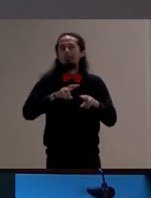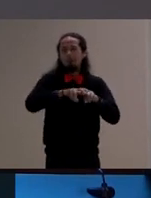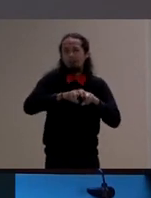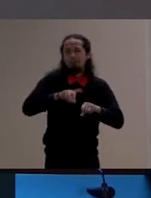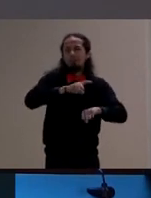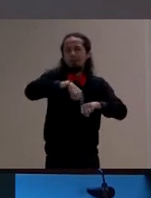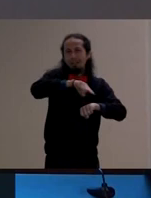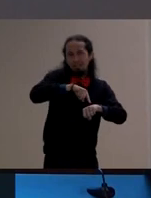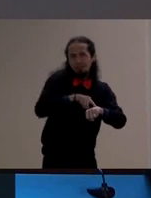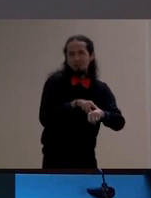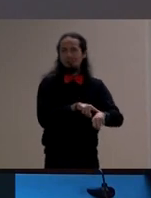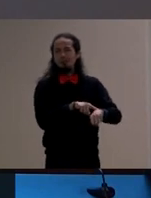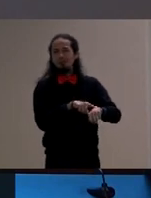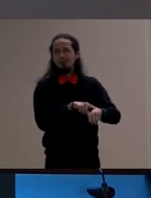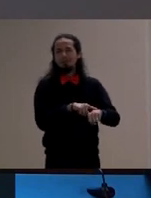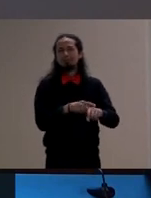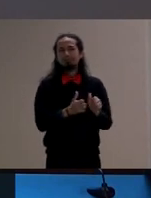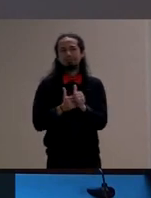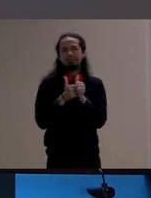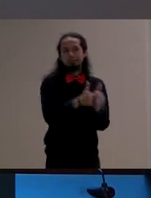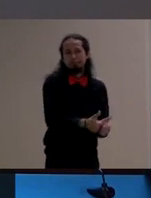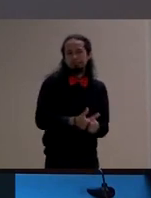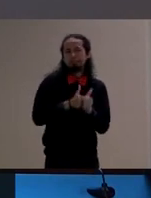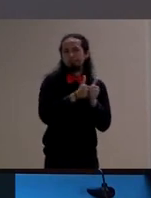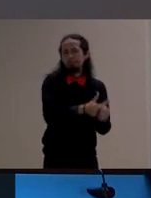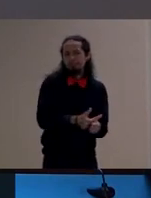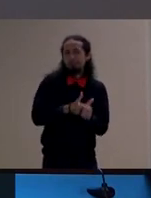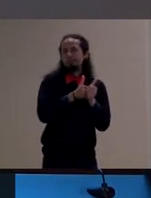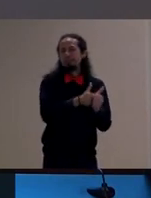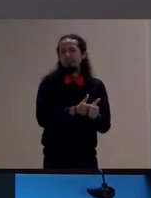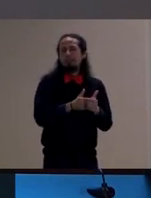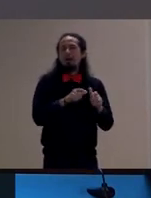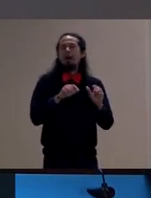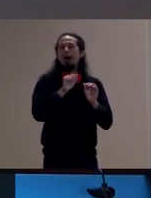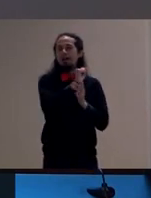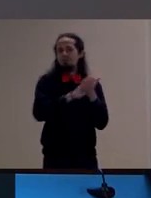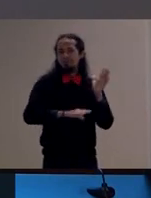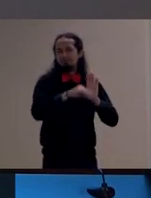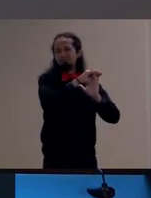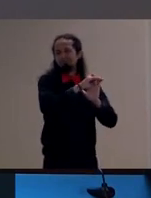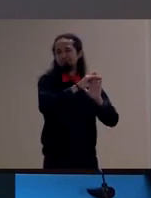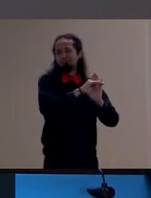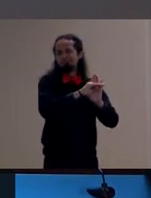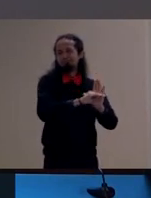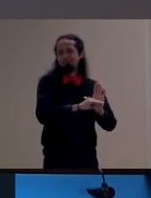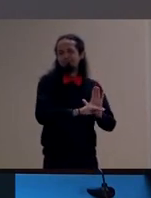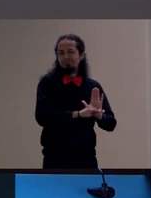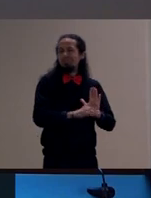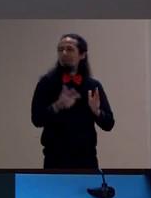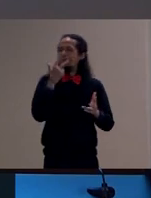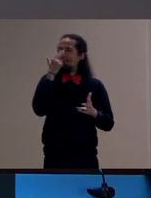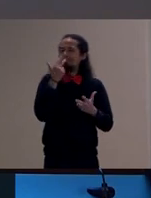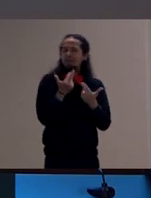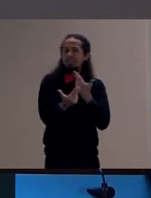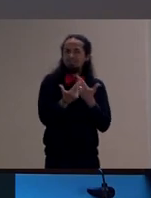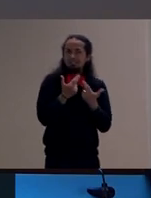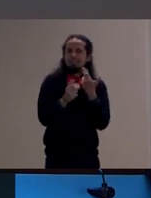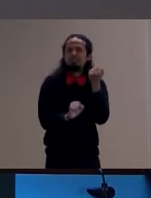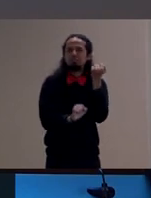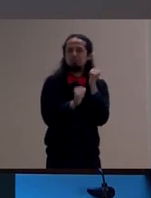onde vai acontecendo uma sequência de atividades que tem muito a ver com o tempo da indústria que ele vai colocar